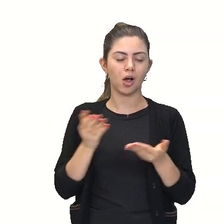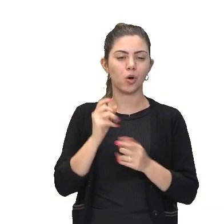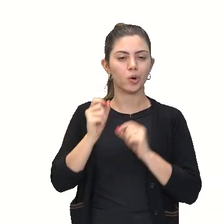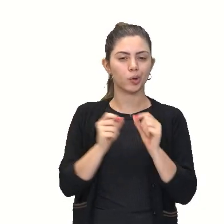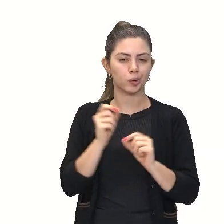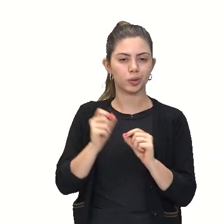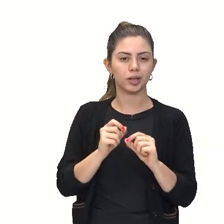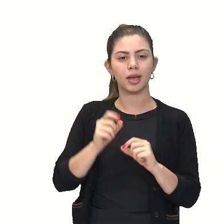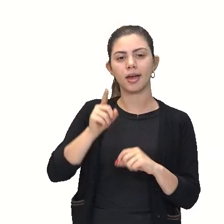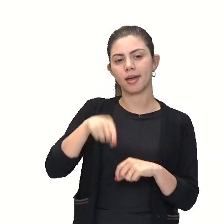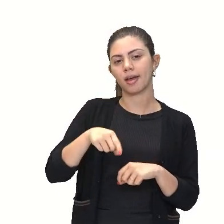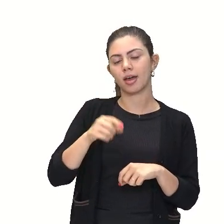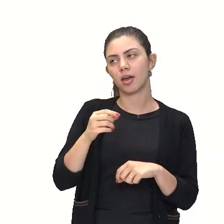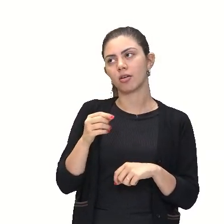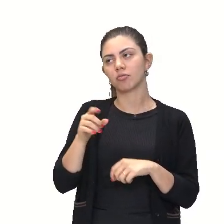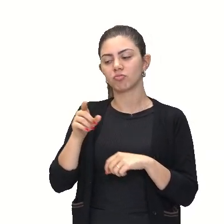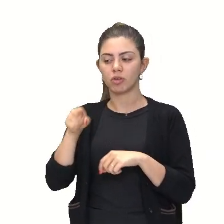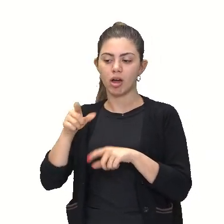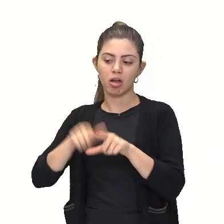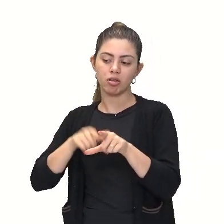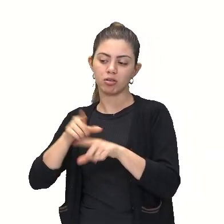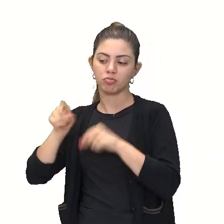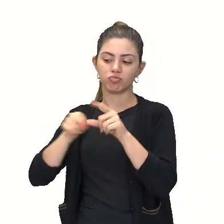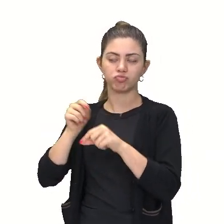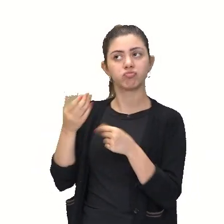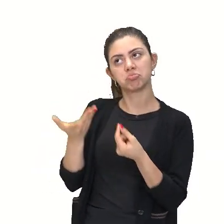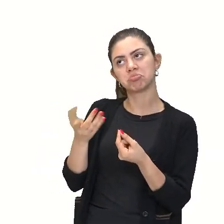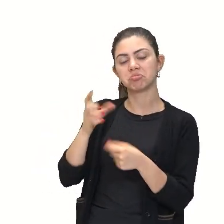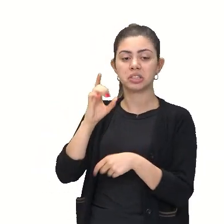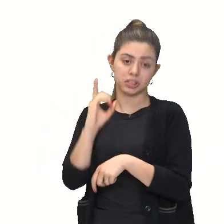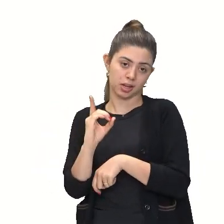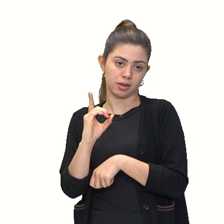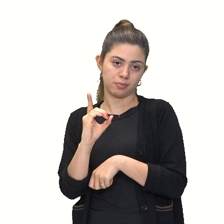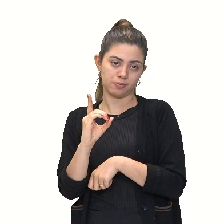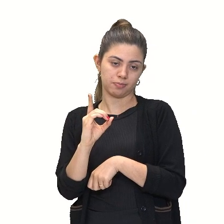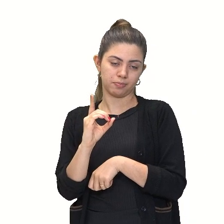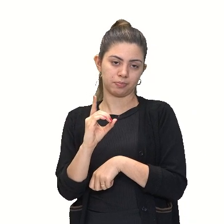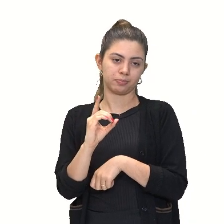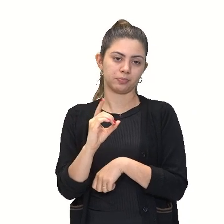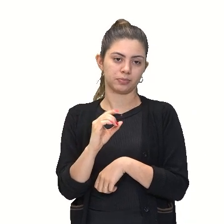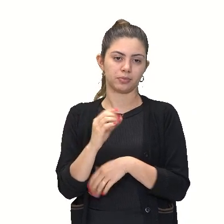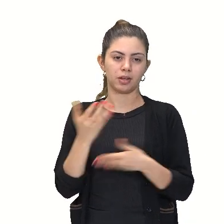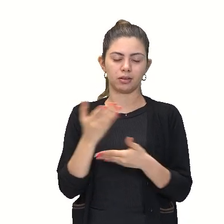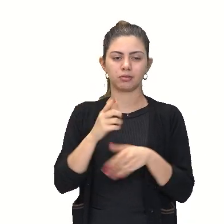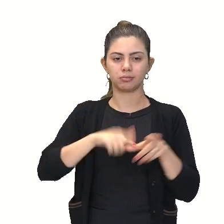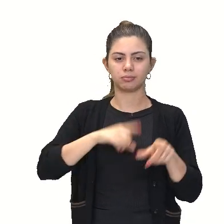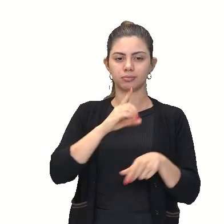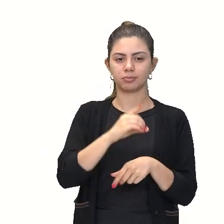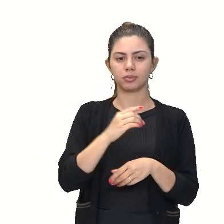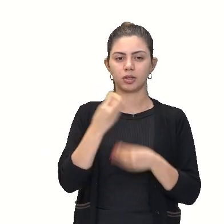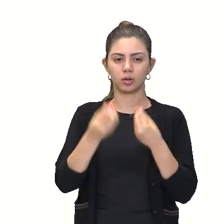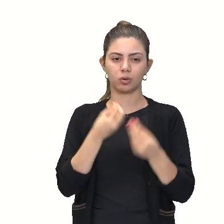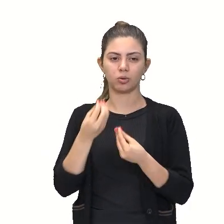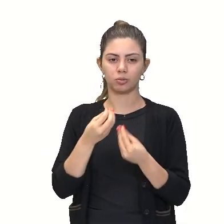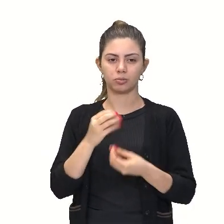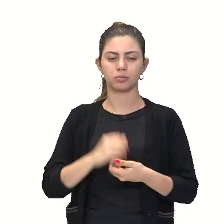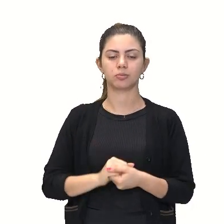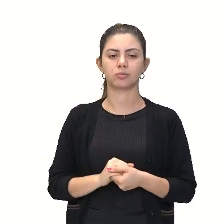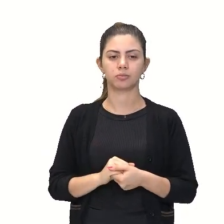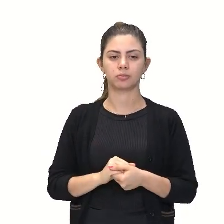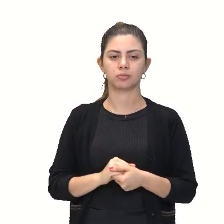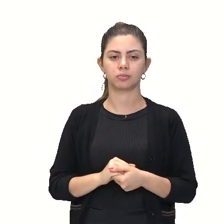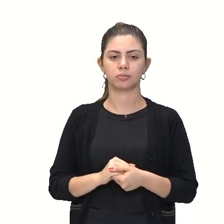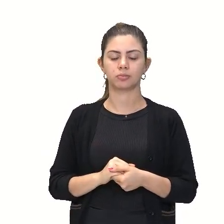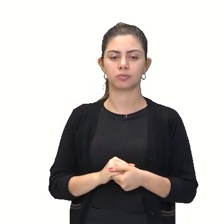letrinha D. Eu posso chegar aqui na letra D e colocar, olha, o quadrado, ó.